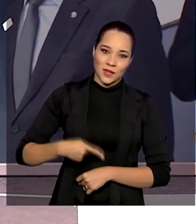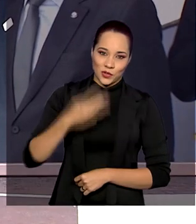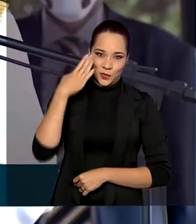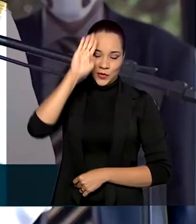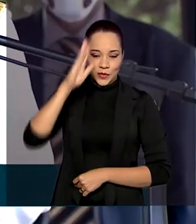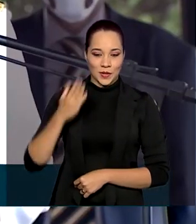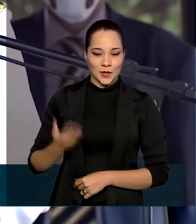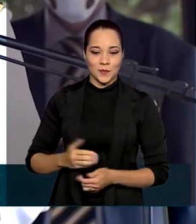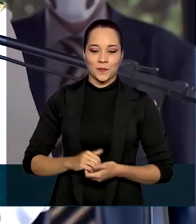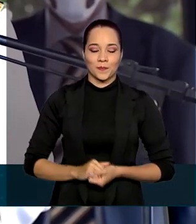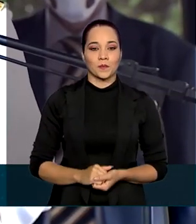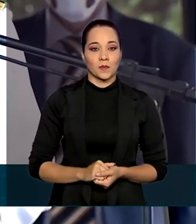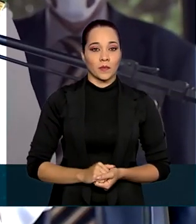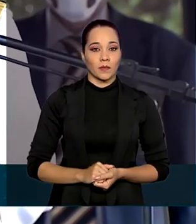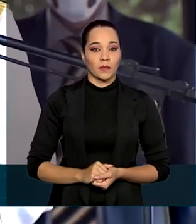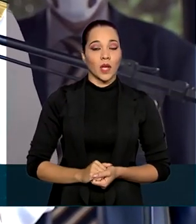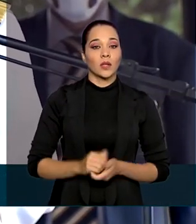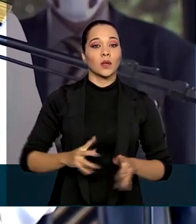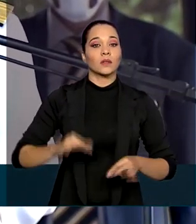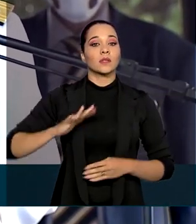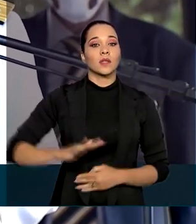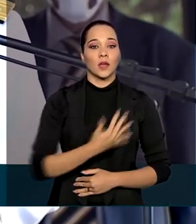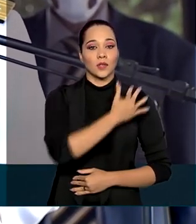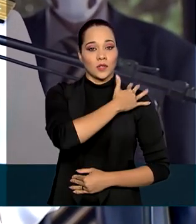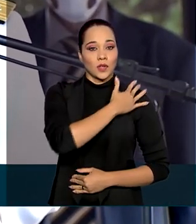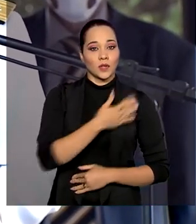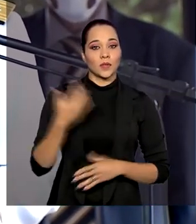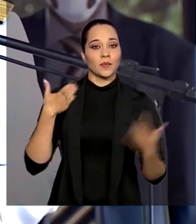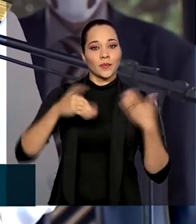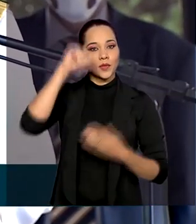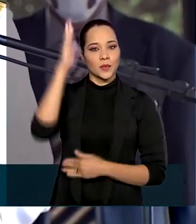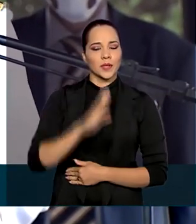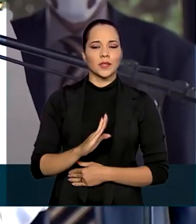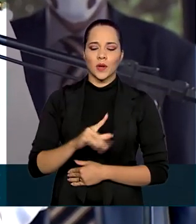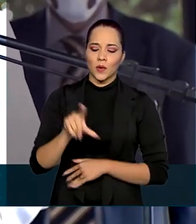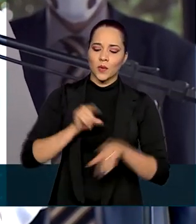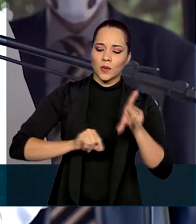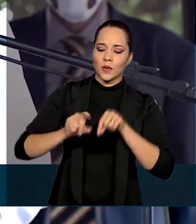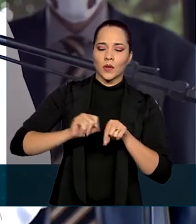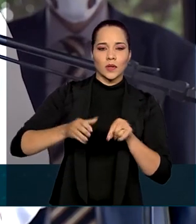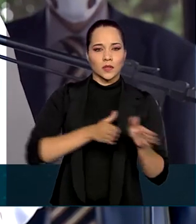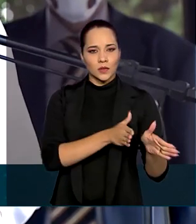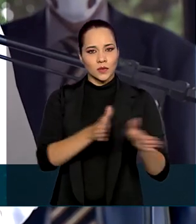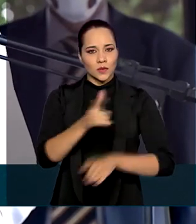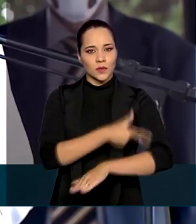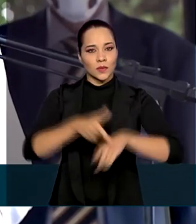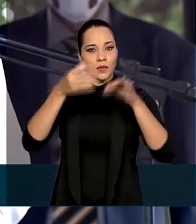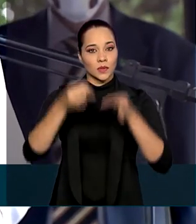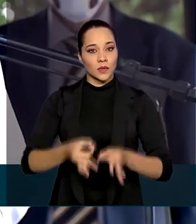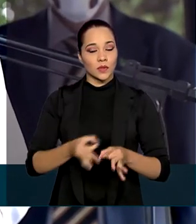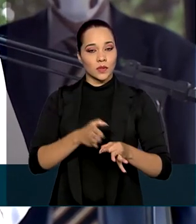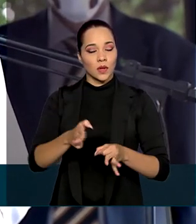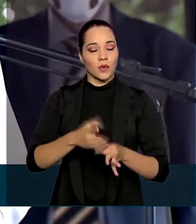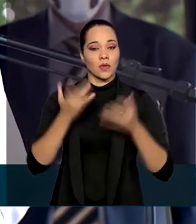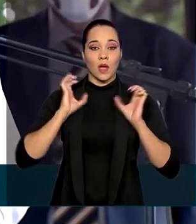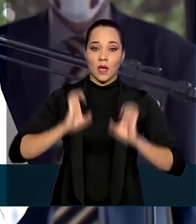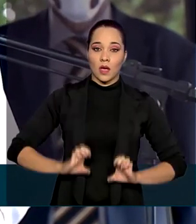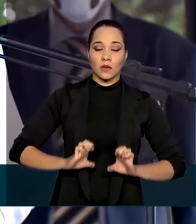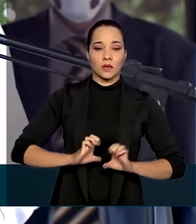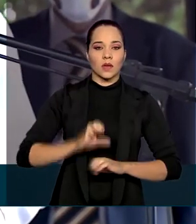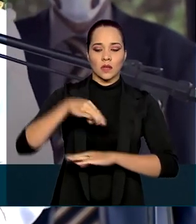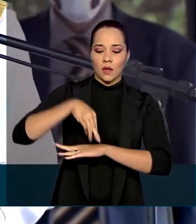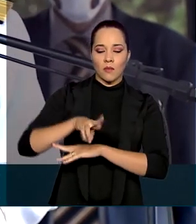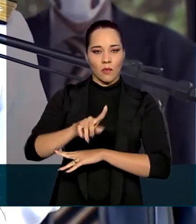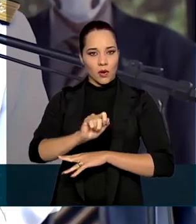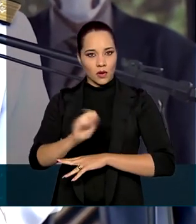Bolsonaro. Sargentos da Marinha do Brasil, a opção pelo caminho da retidão de atitudes, da ética e da moral,